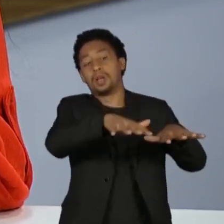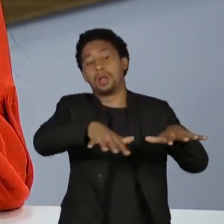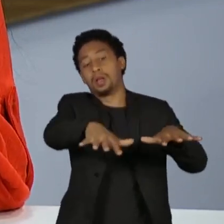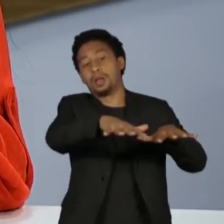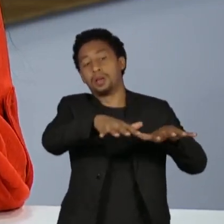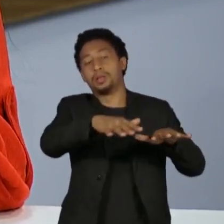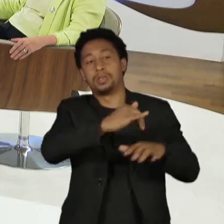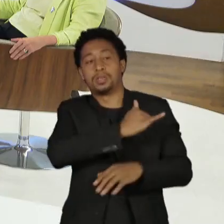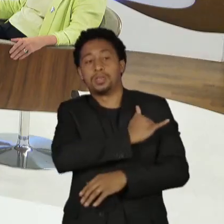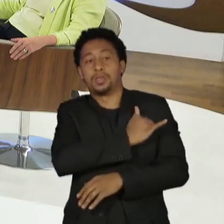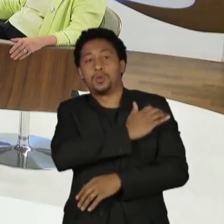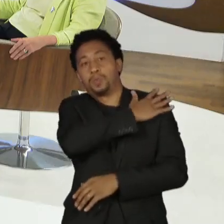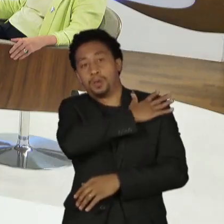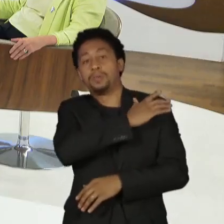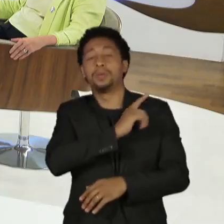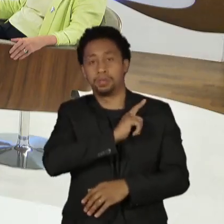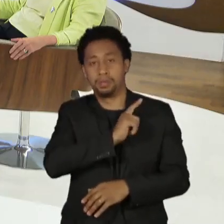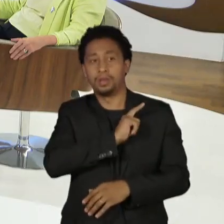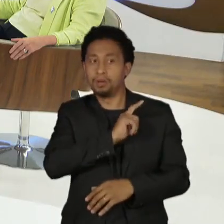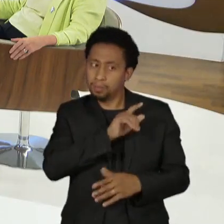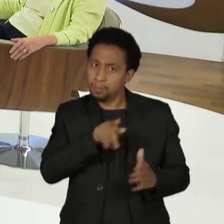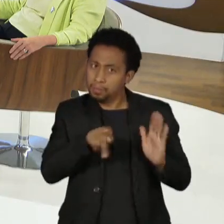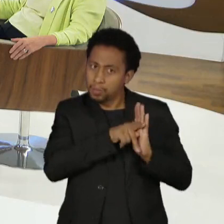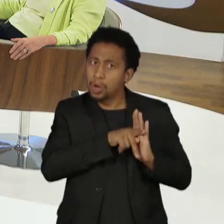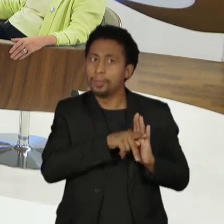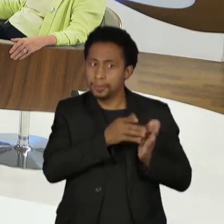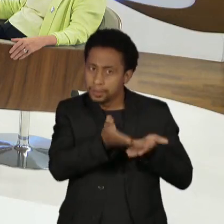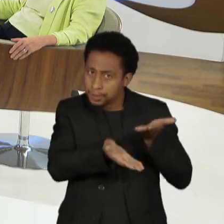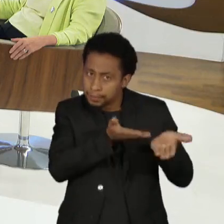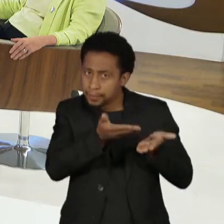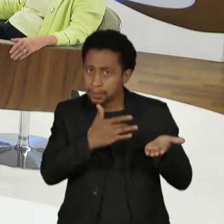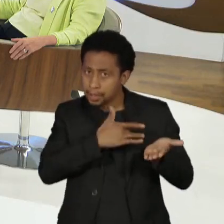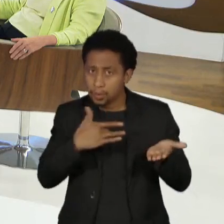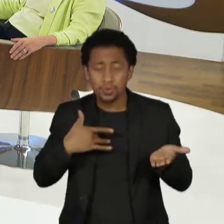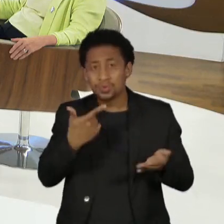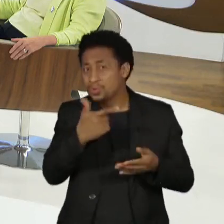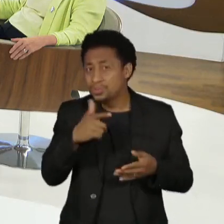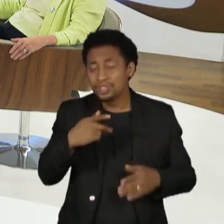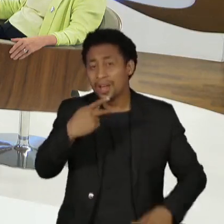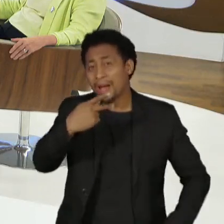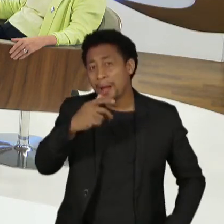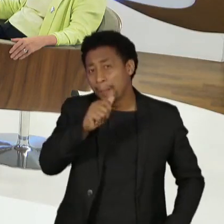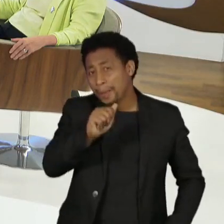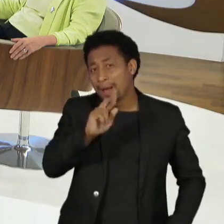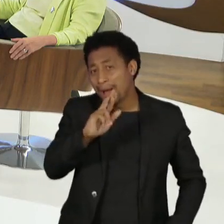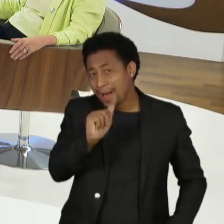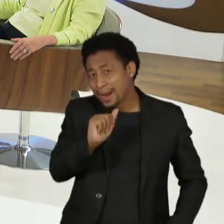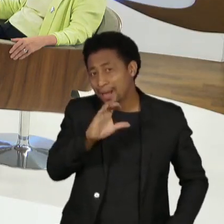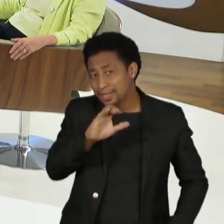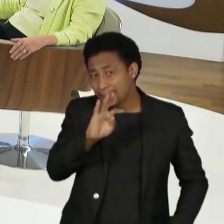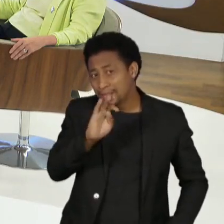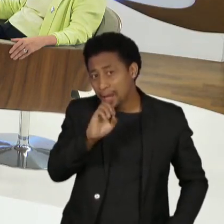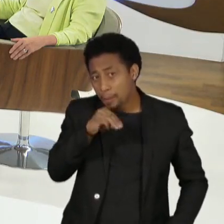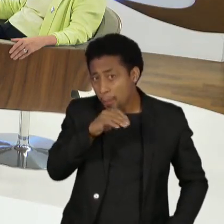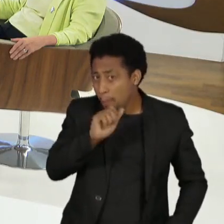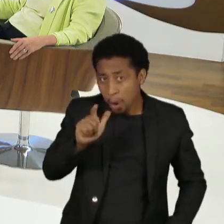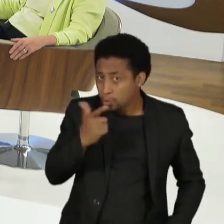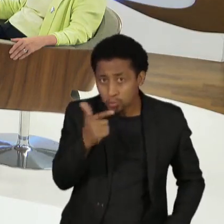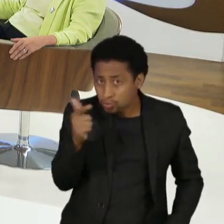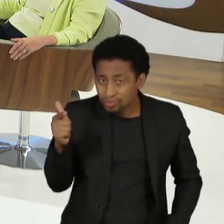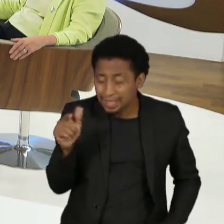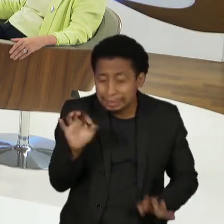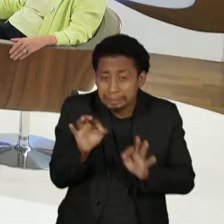de Saúde Indígena, não havia paracetamol, insumos muito básicos. Profissionais de saúde tinham que